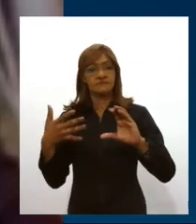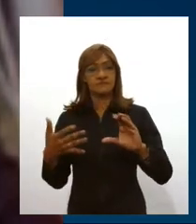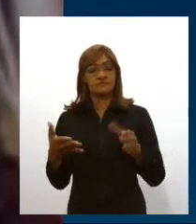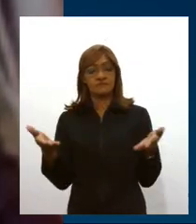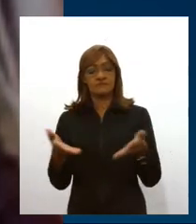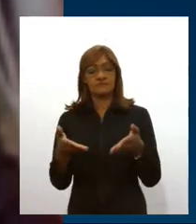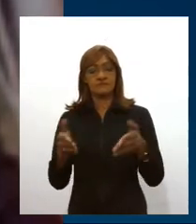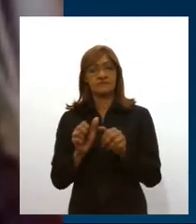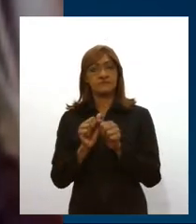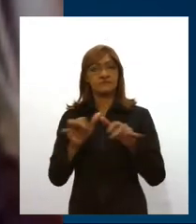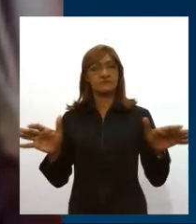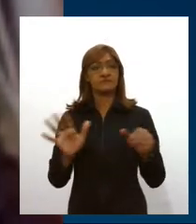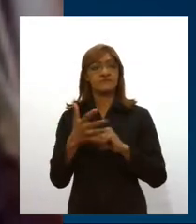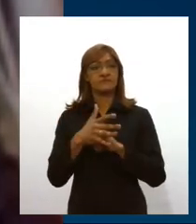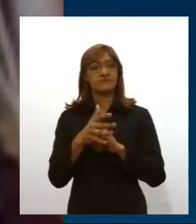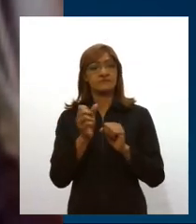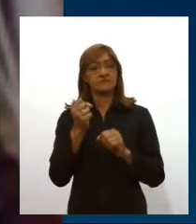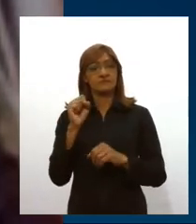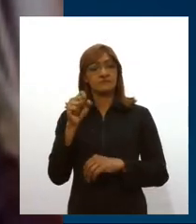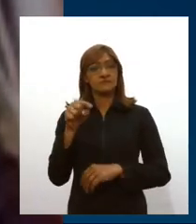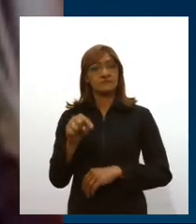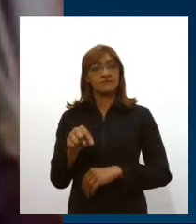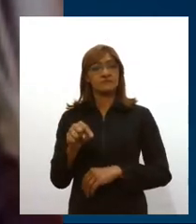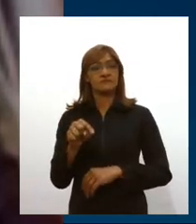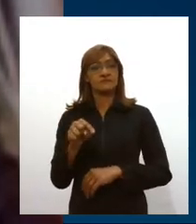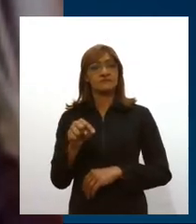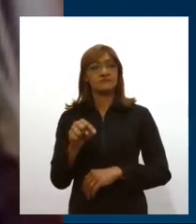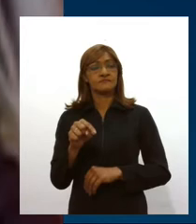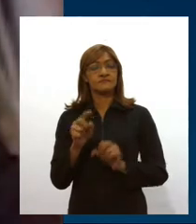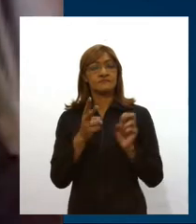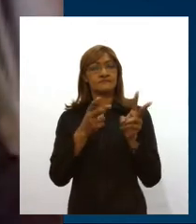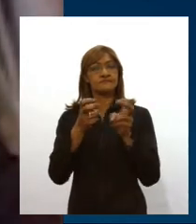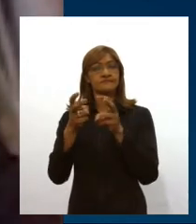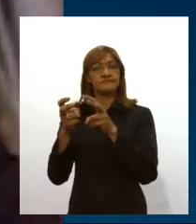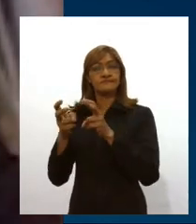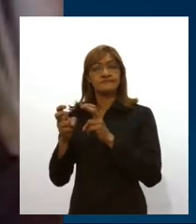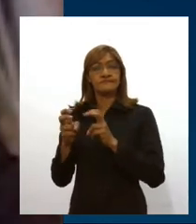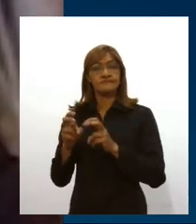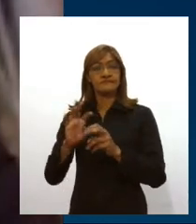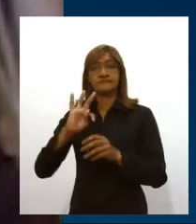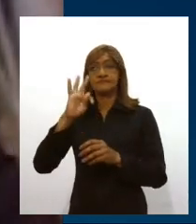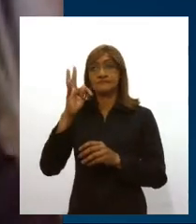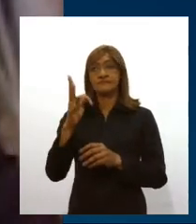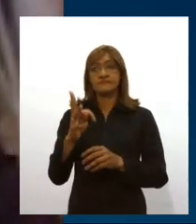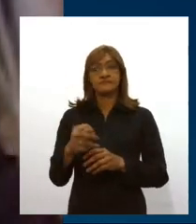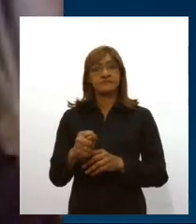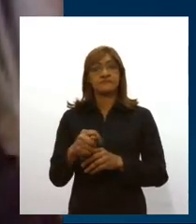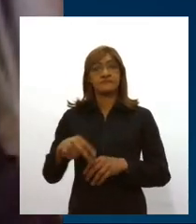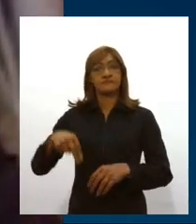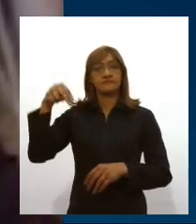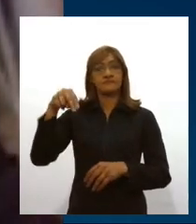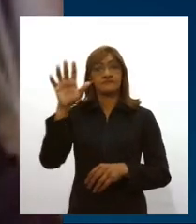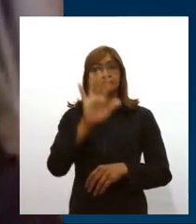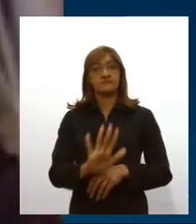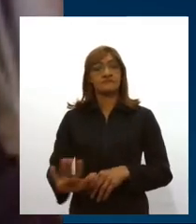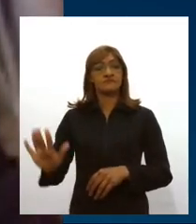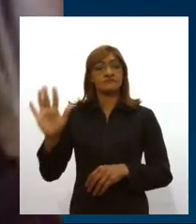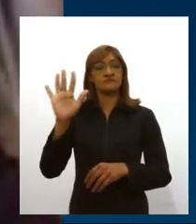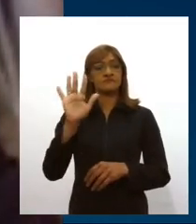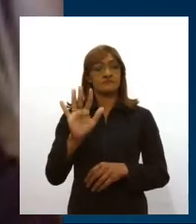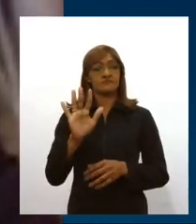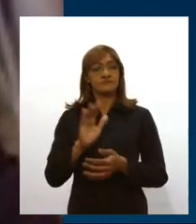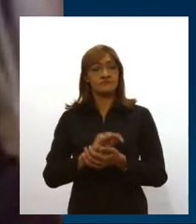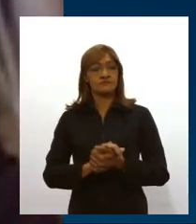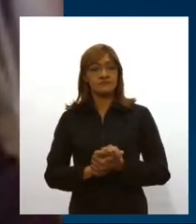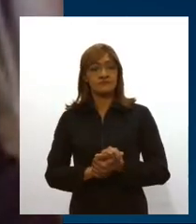Sergipe, a gente observou o comportamento em todos os estados do Nordeste. E a nossa epidemia